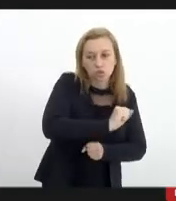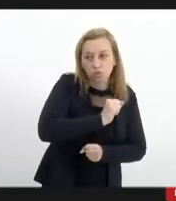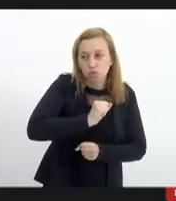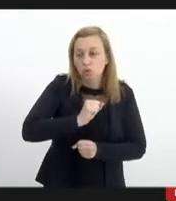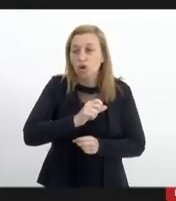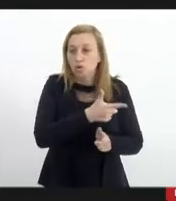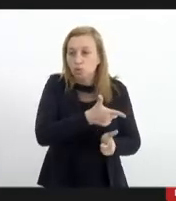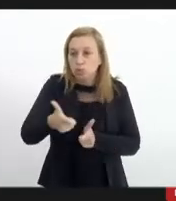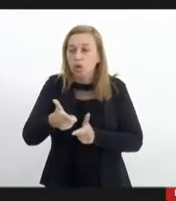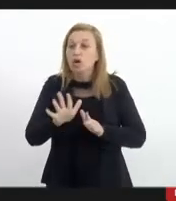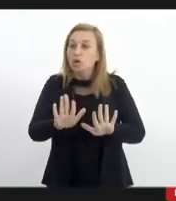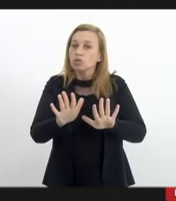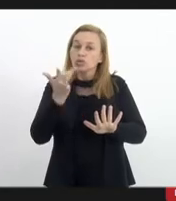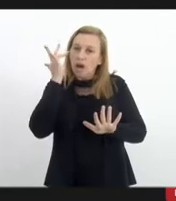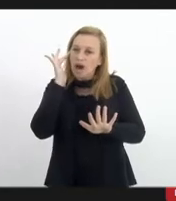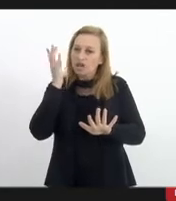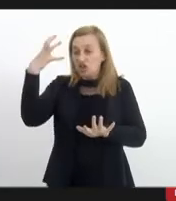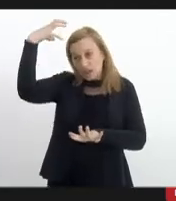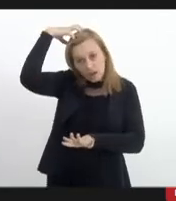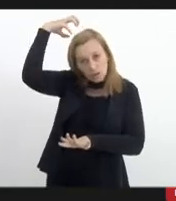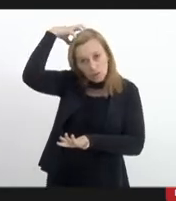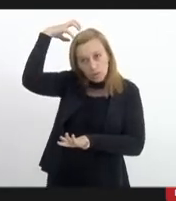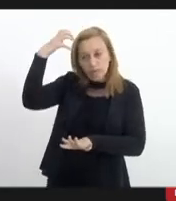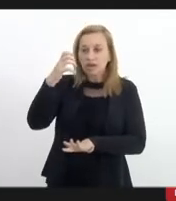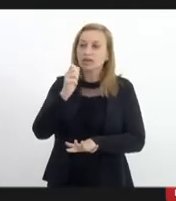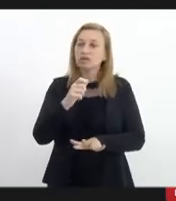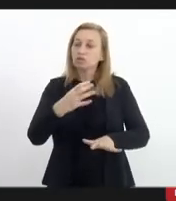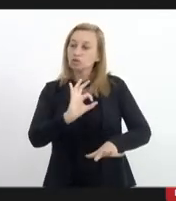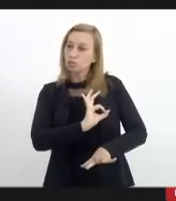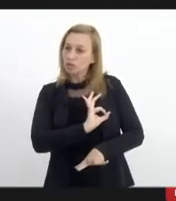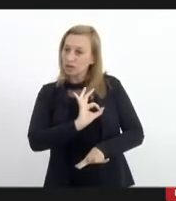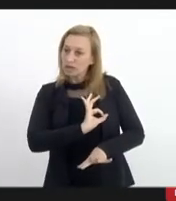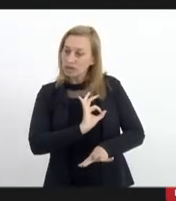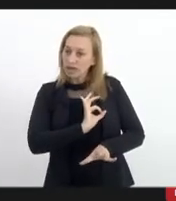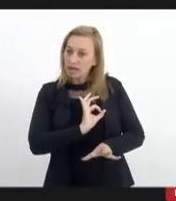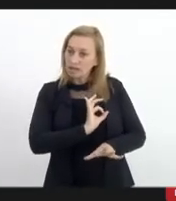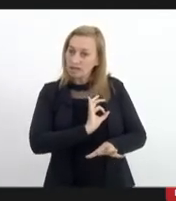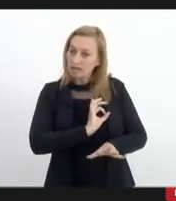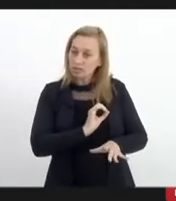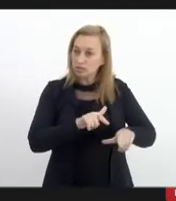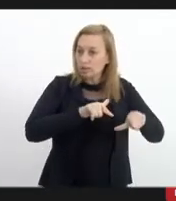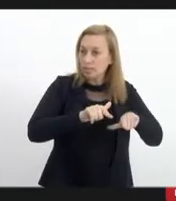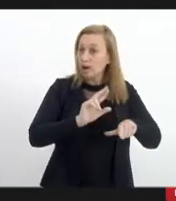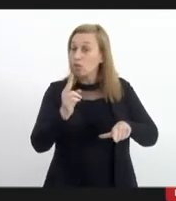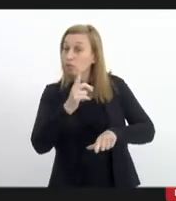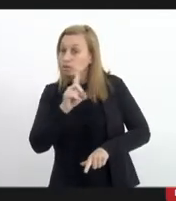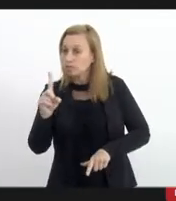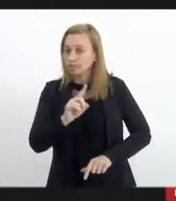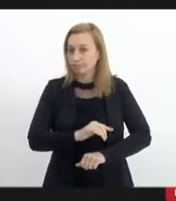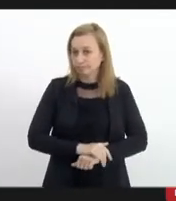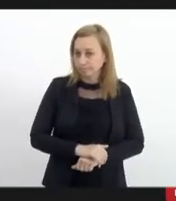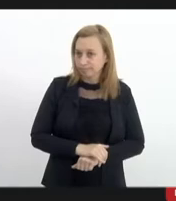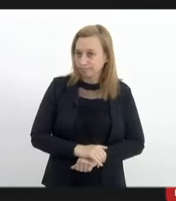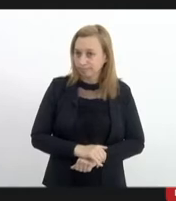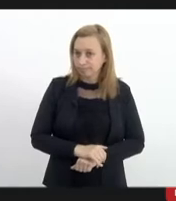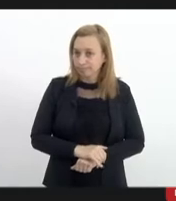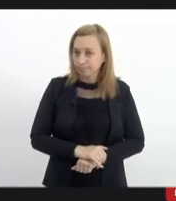culpa seria dois agentes envolvidos ou não acho